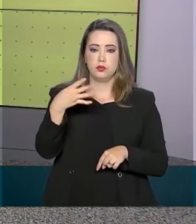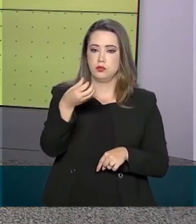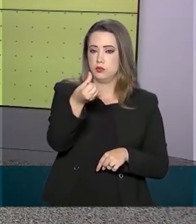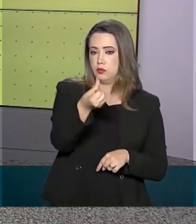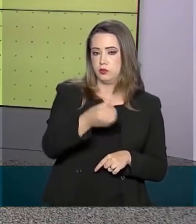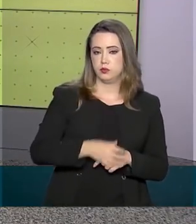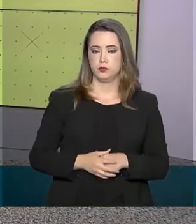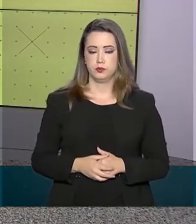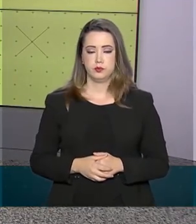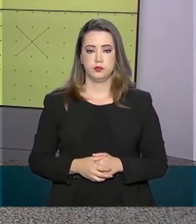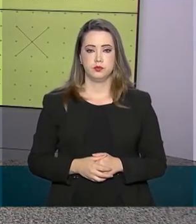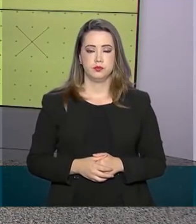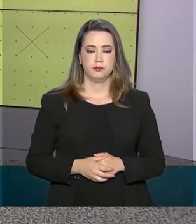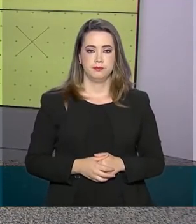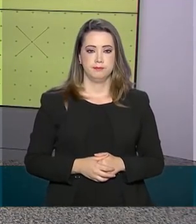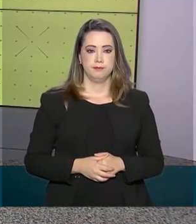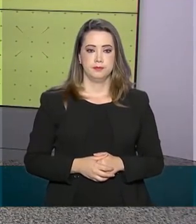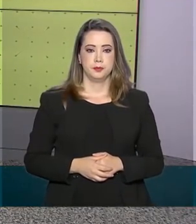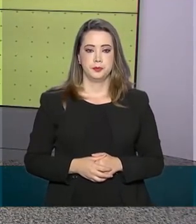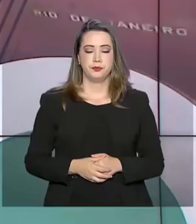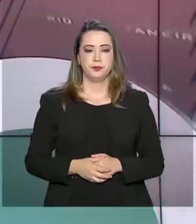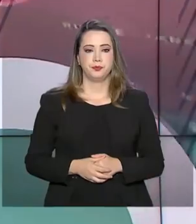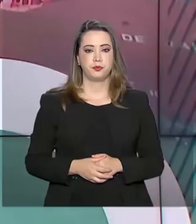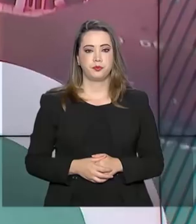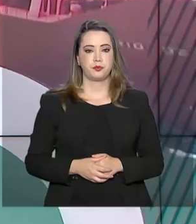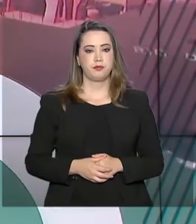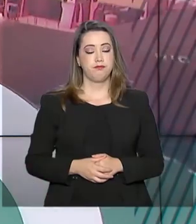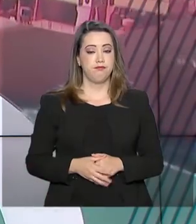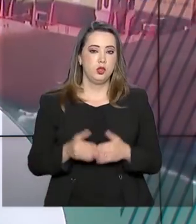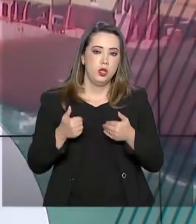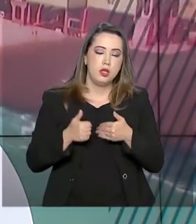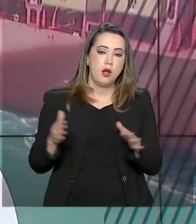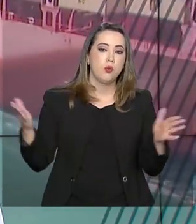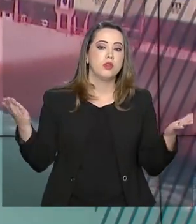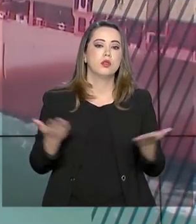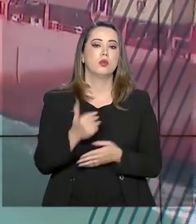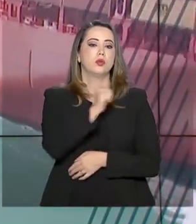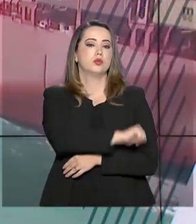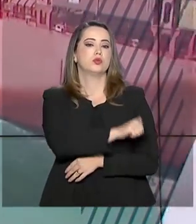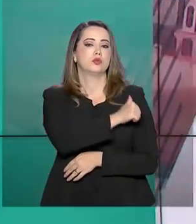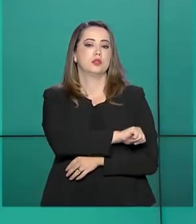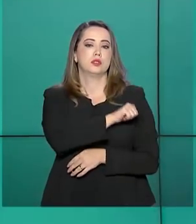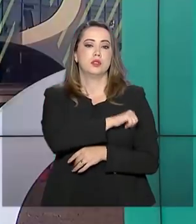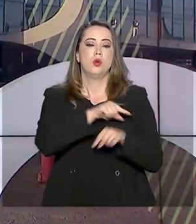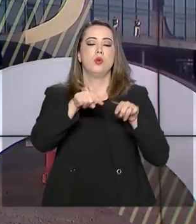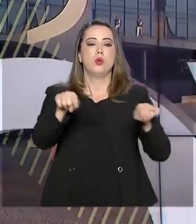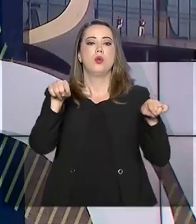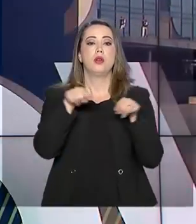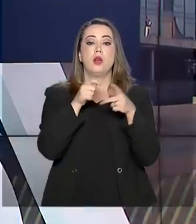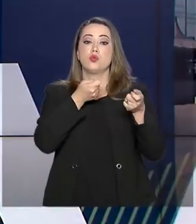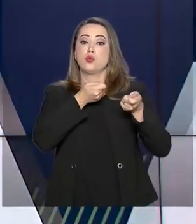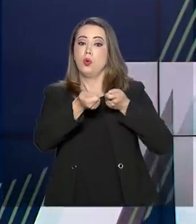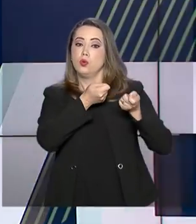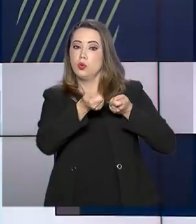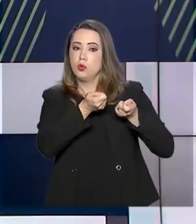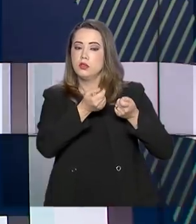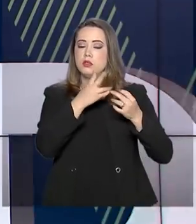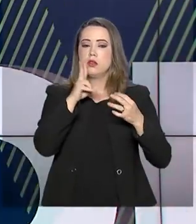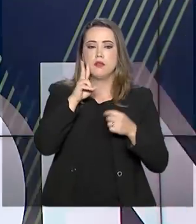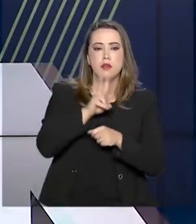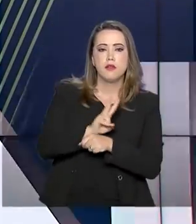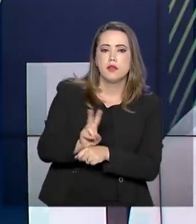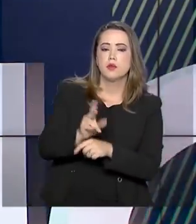Receitafone no 146. Inaugurada hoje no Rio de Janeiro a Sala de Comando e Controle, que vai